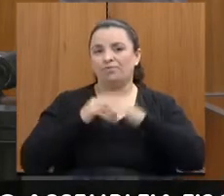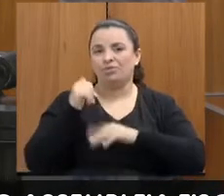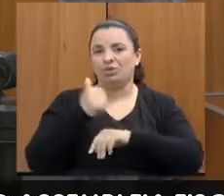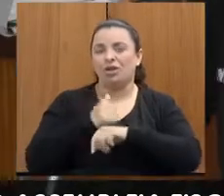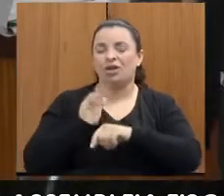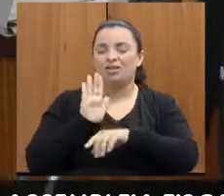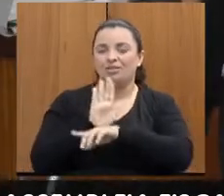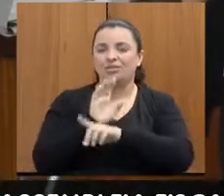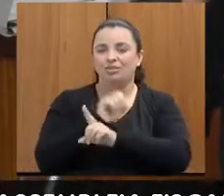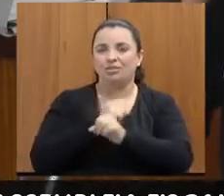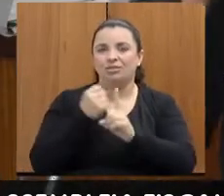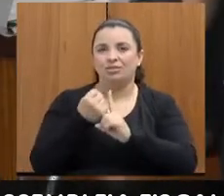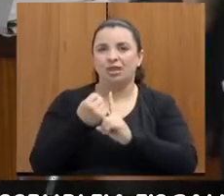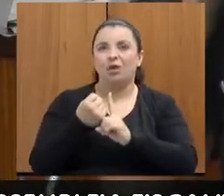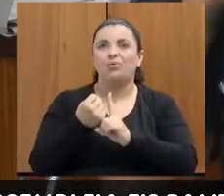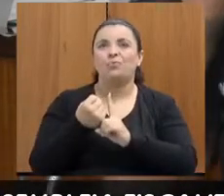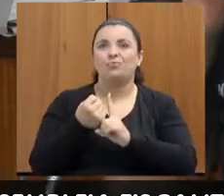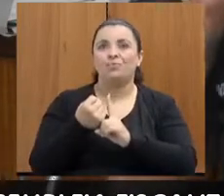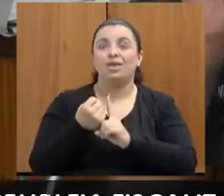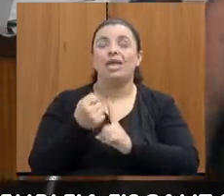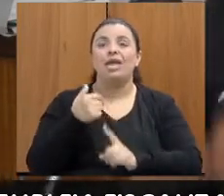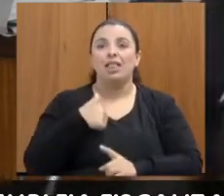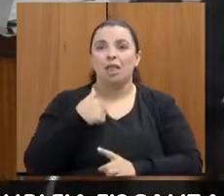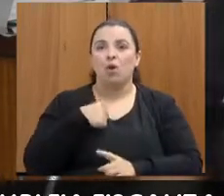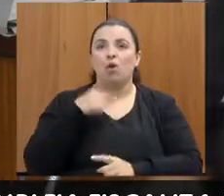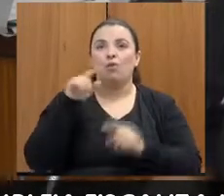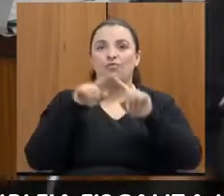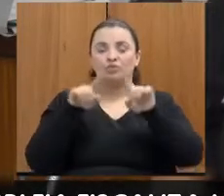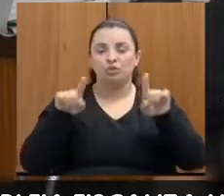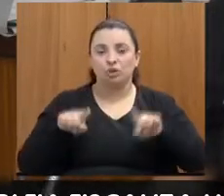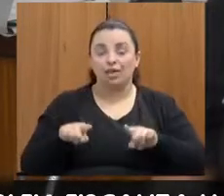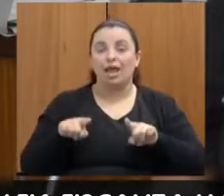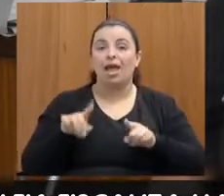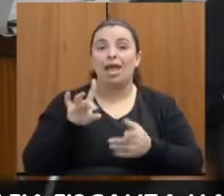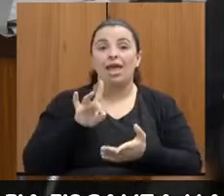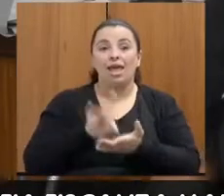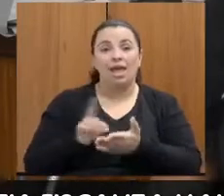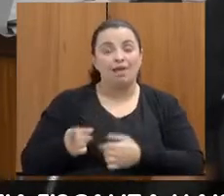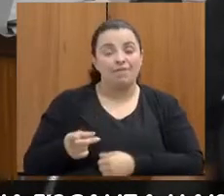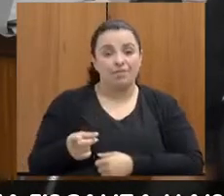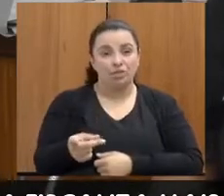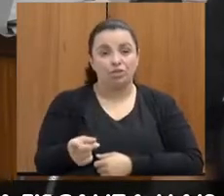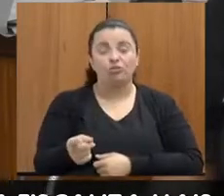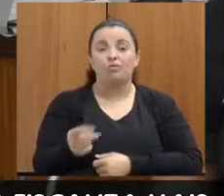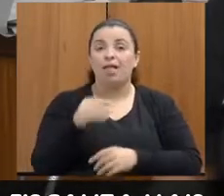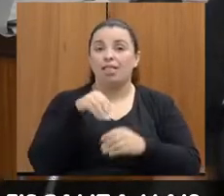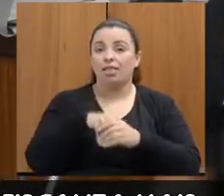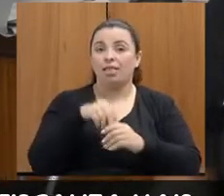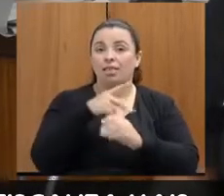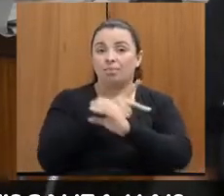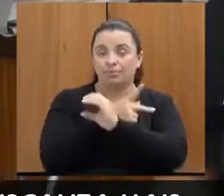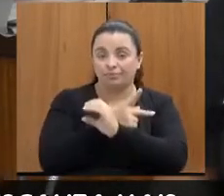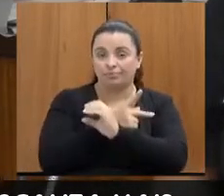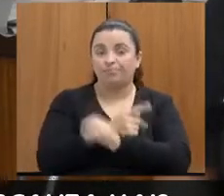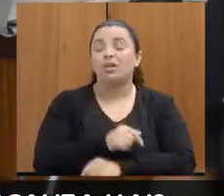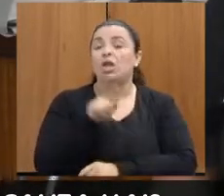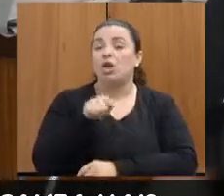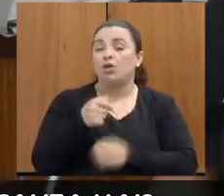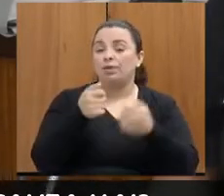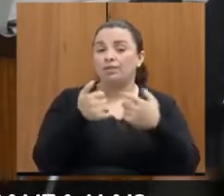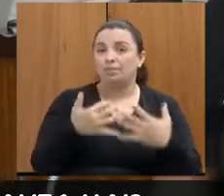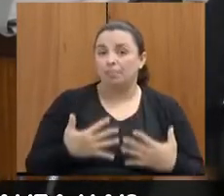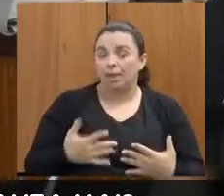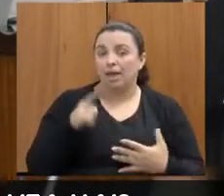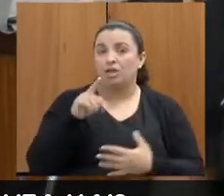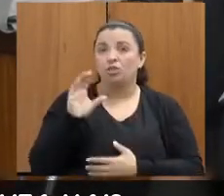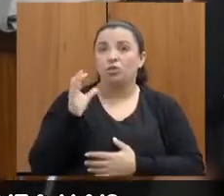serviço social. Então, eu sou um servidor efetivo da Polícia Civil. O que eu vou falar de contagem é uma proposta